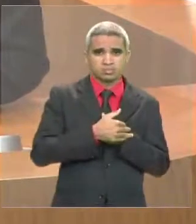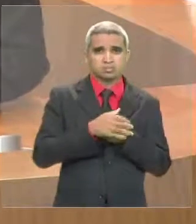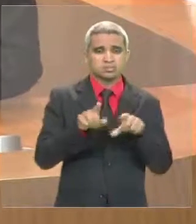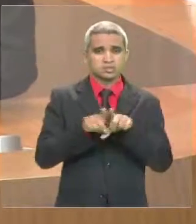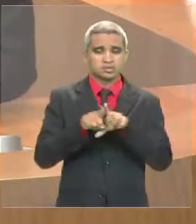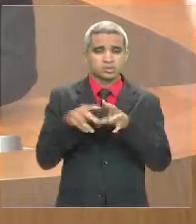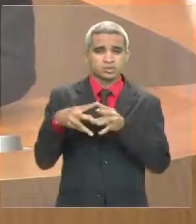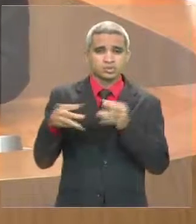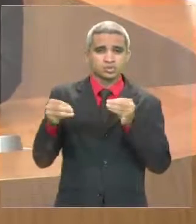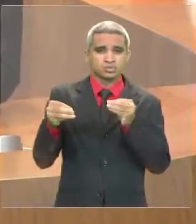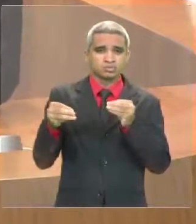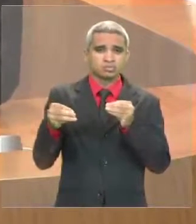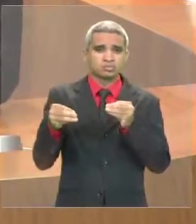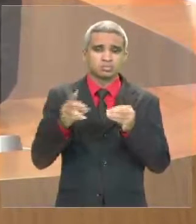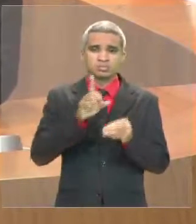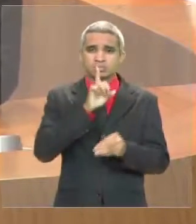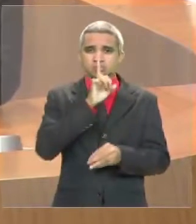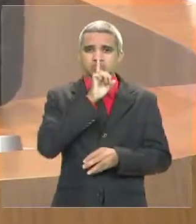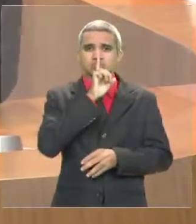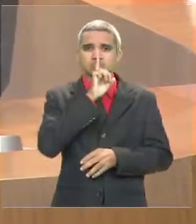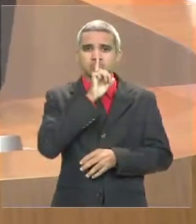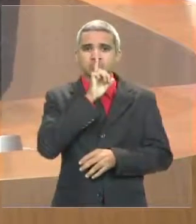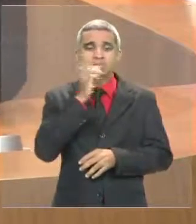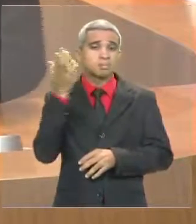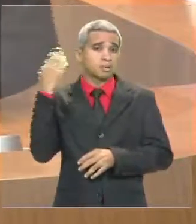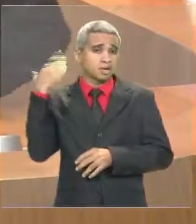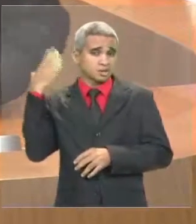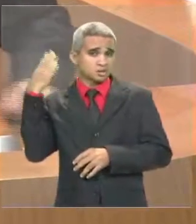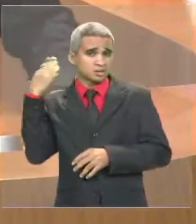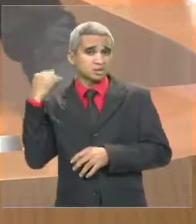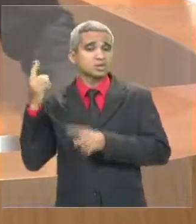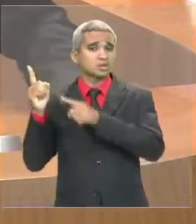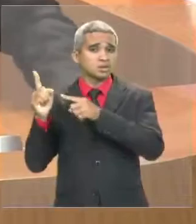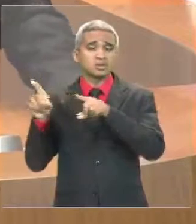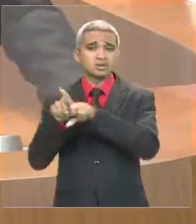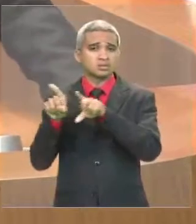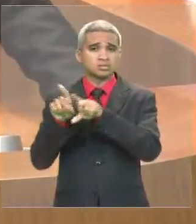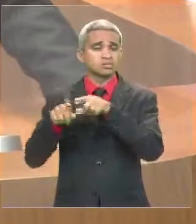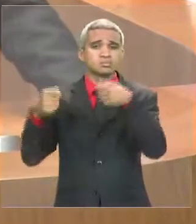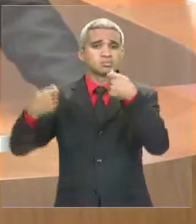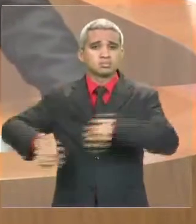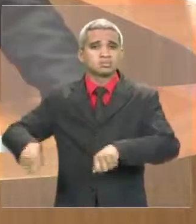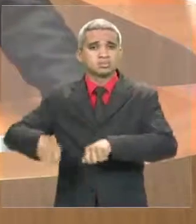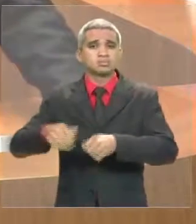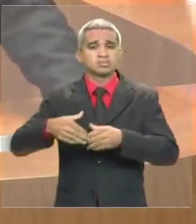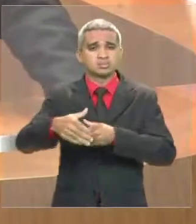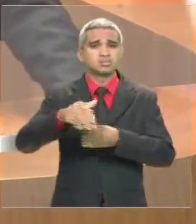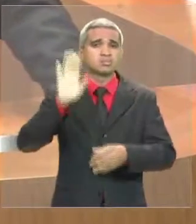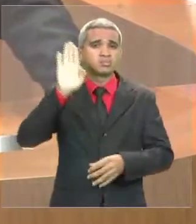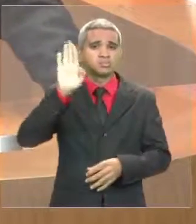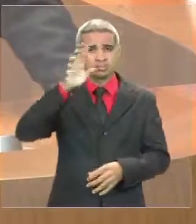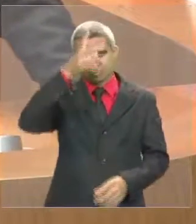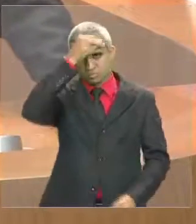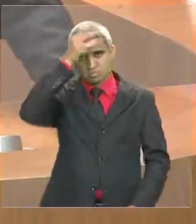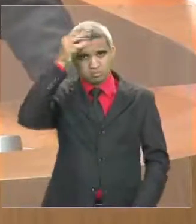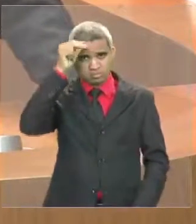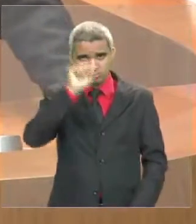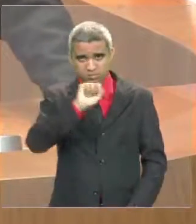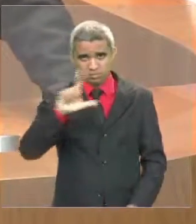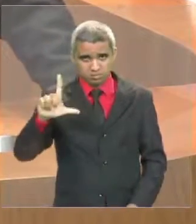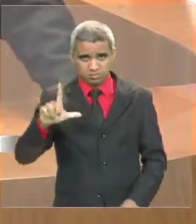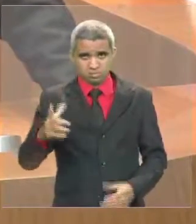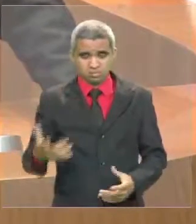Vicente, se abstendo de concorrer a um cargo que ele não tem a menor vocação para prosseguir. Senhoras e senhores,